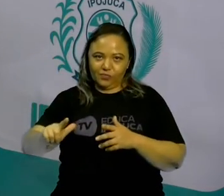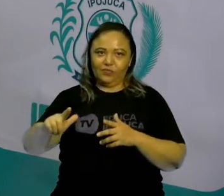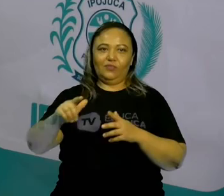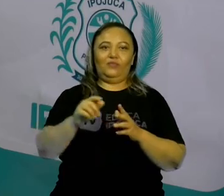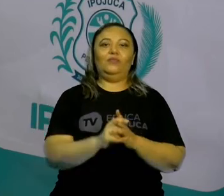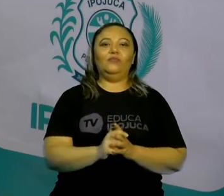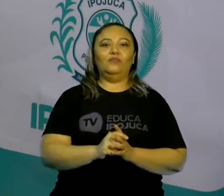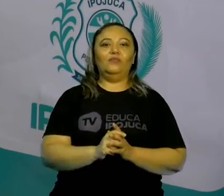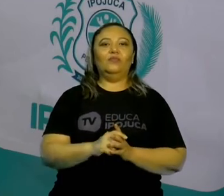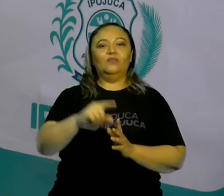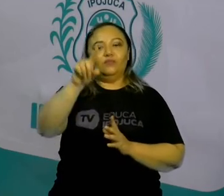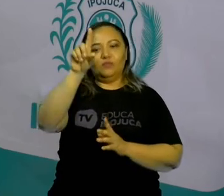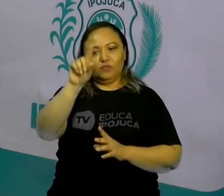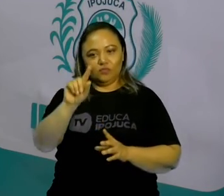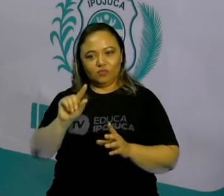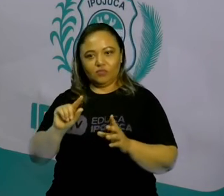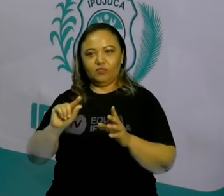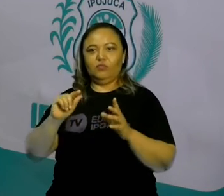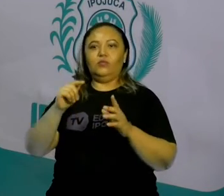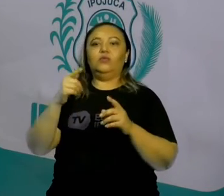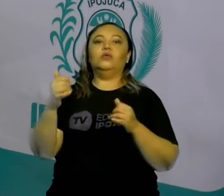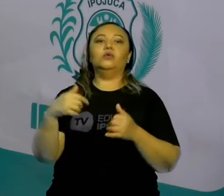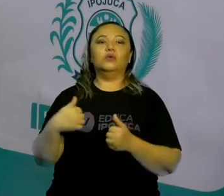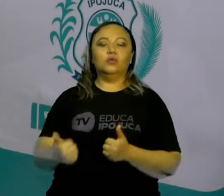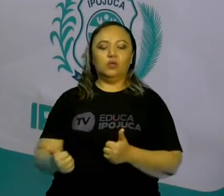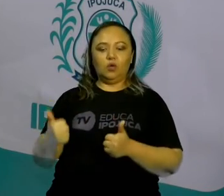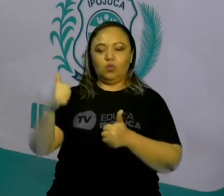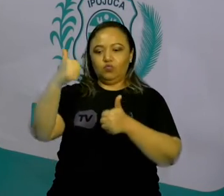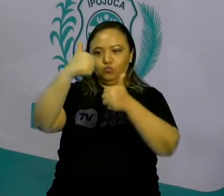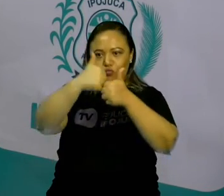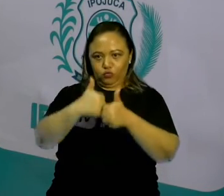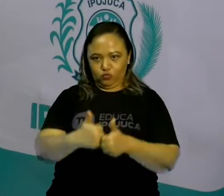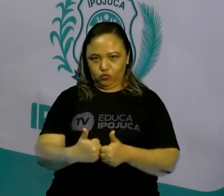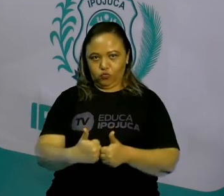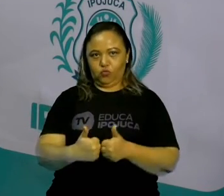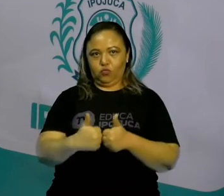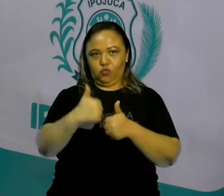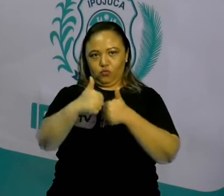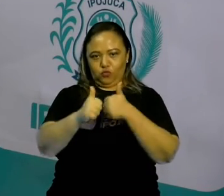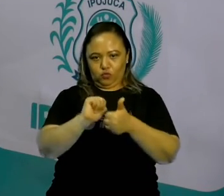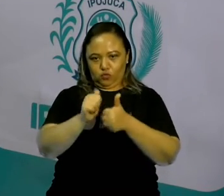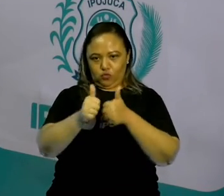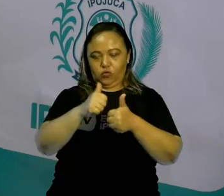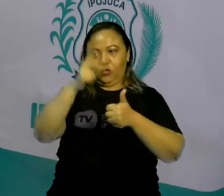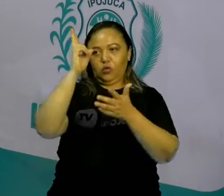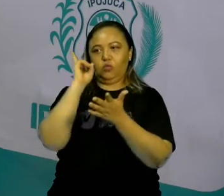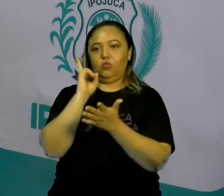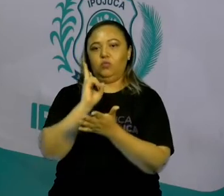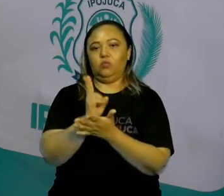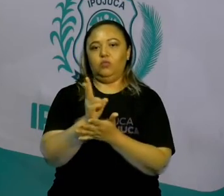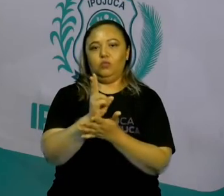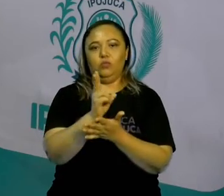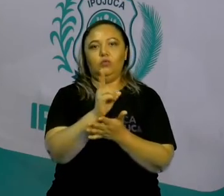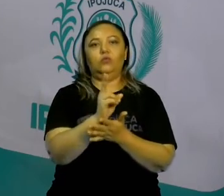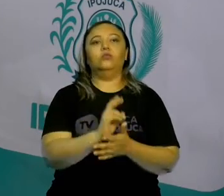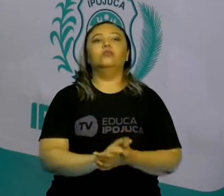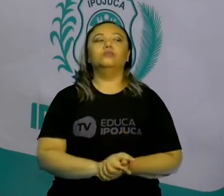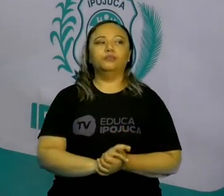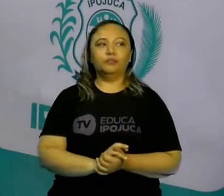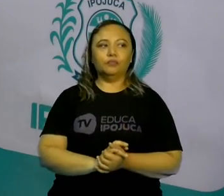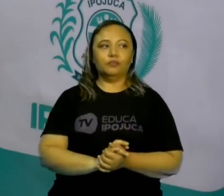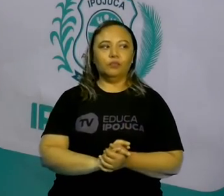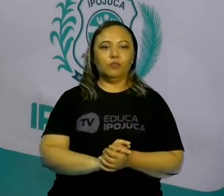escolher uma cor para poder tentar achar a banana. Uma caixinha com um número. Tá certo?